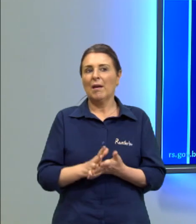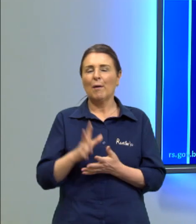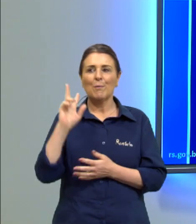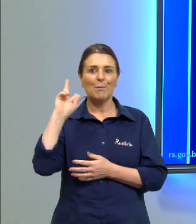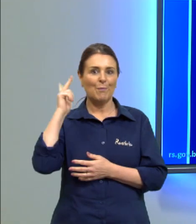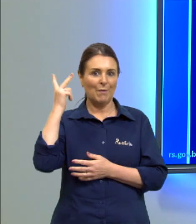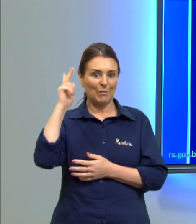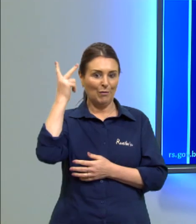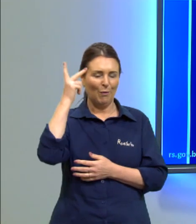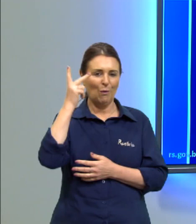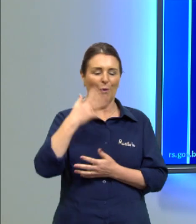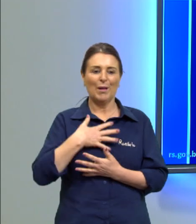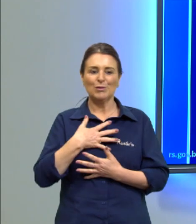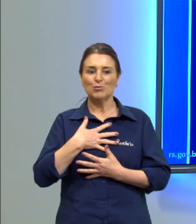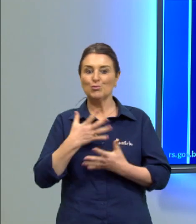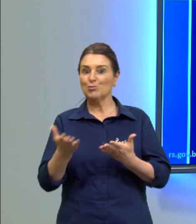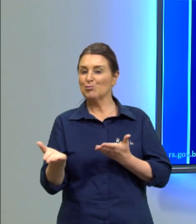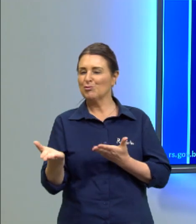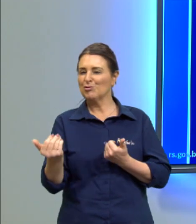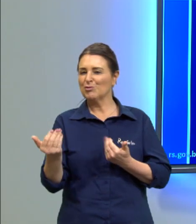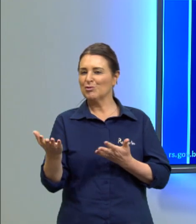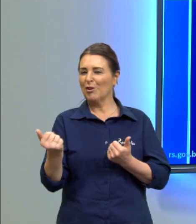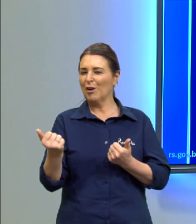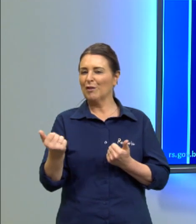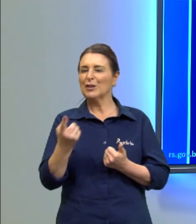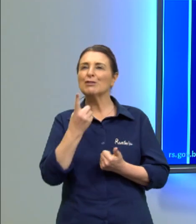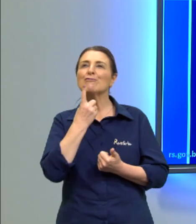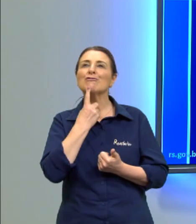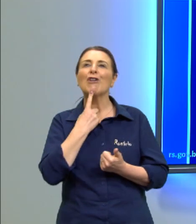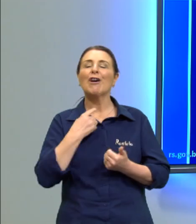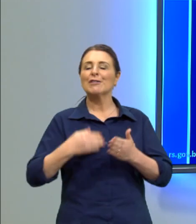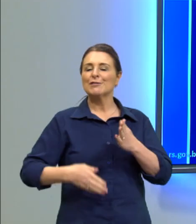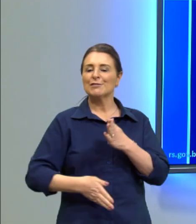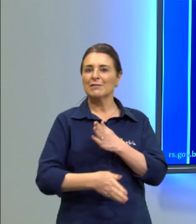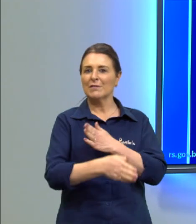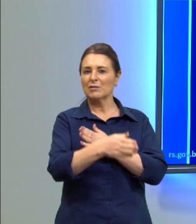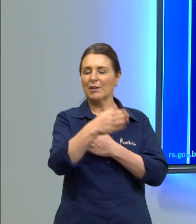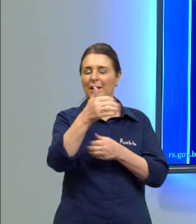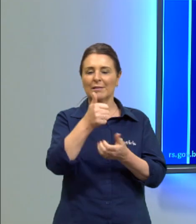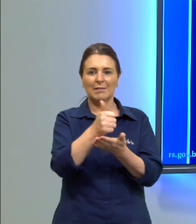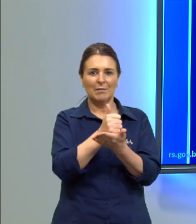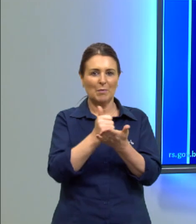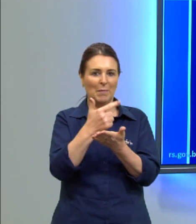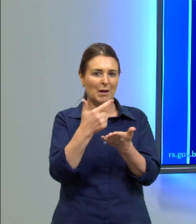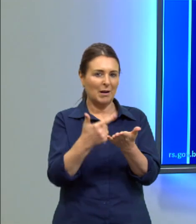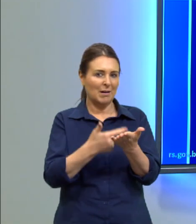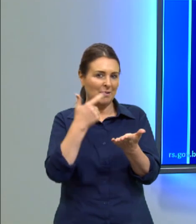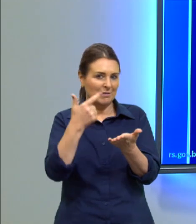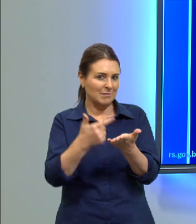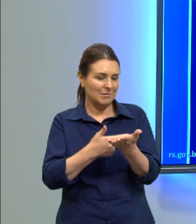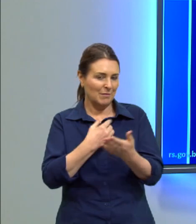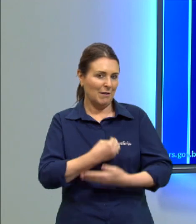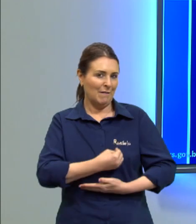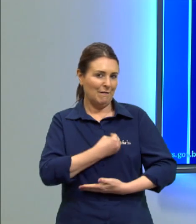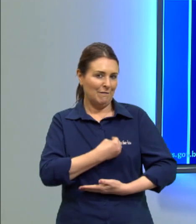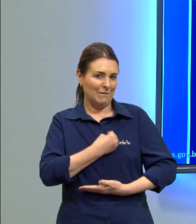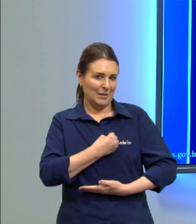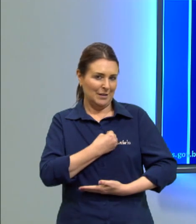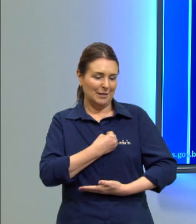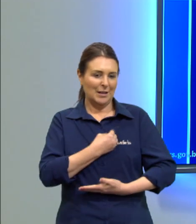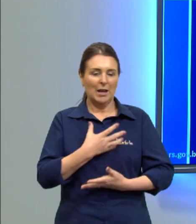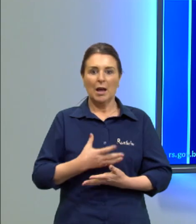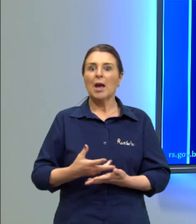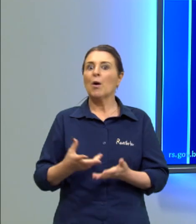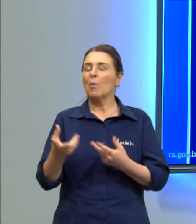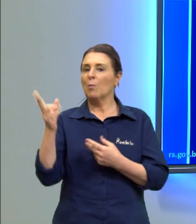história é drama de um jovem aventureiro então ele é baseado num livro sobre a vida desse personagem que é uma